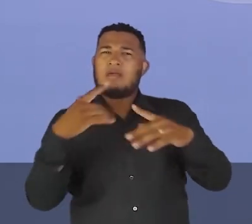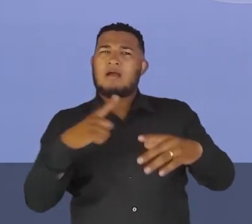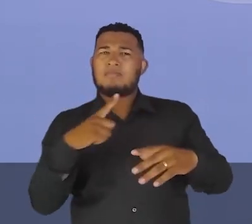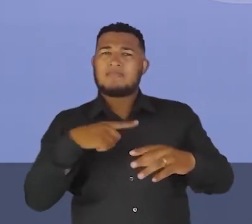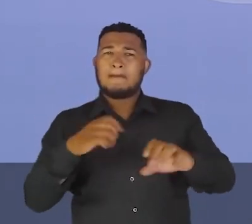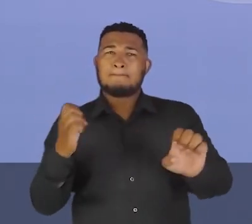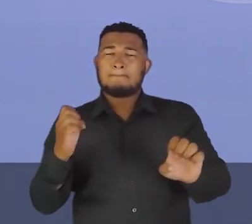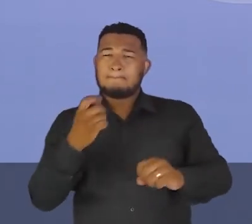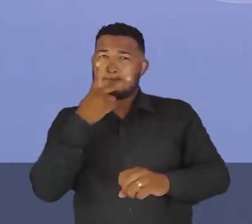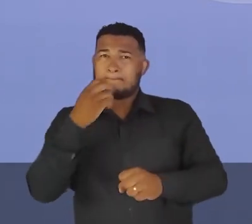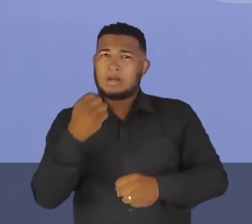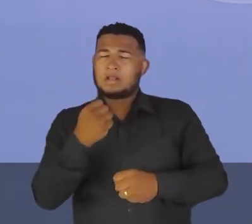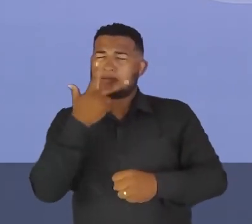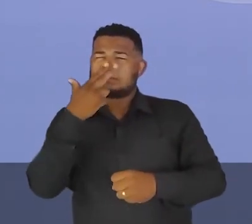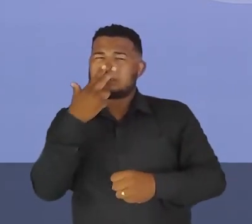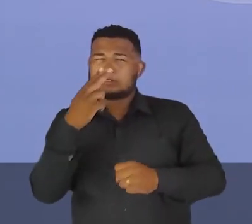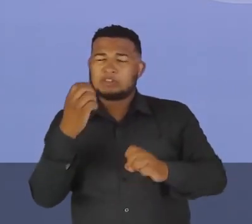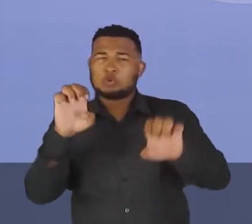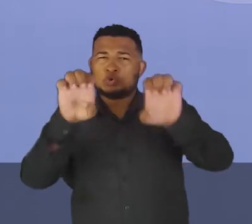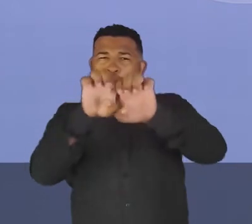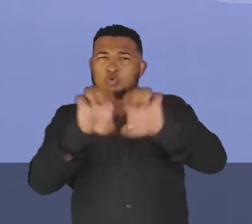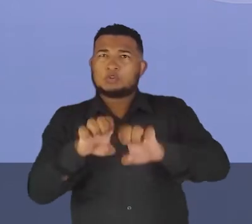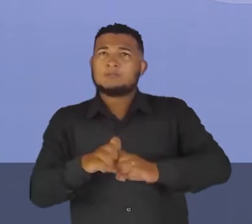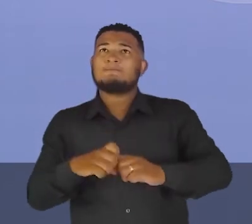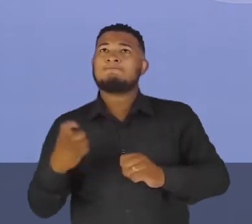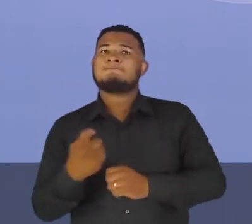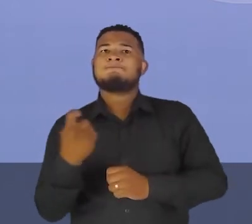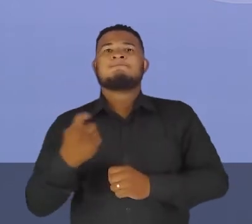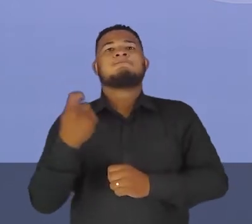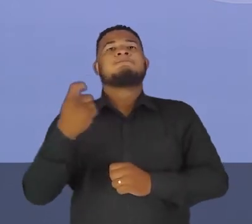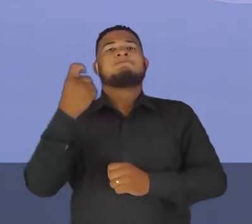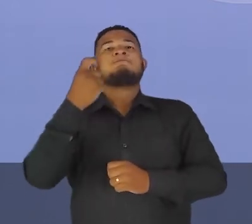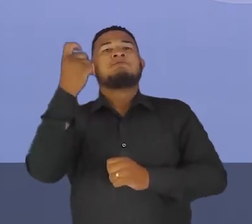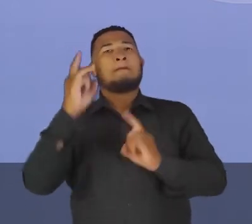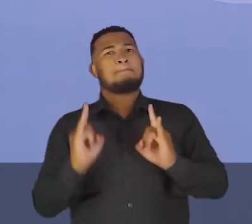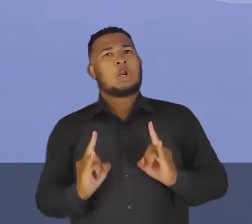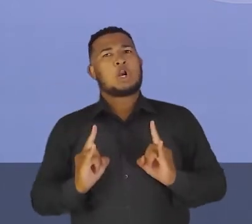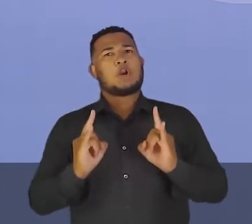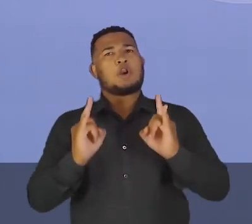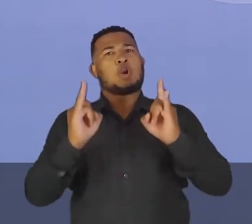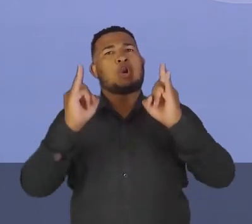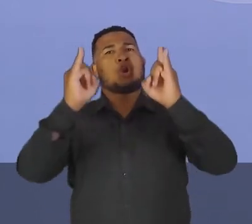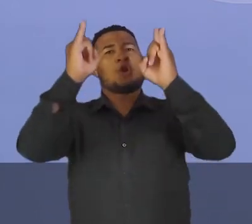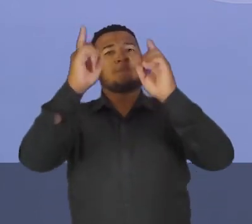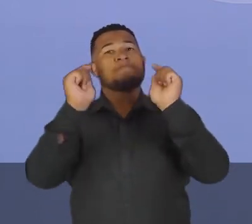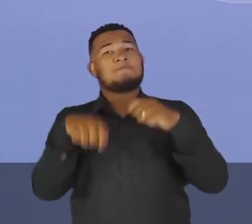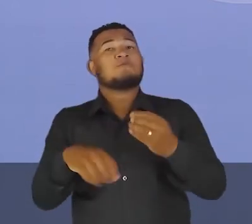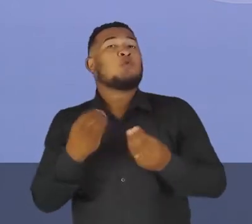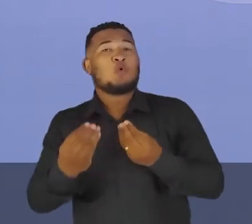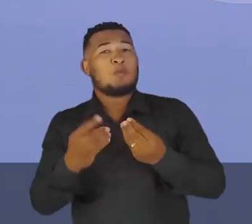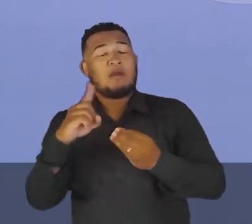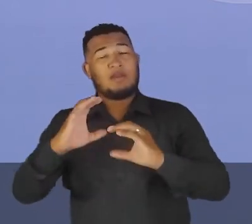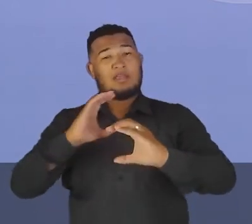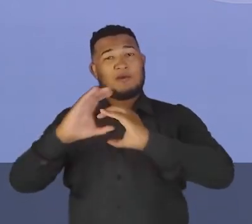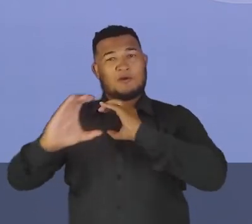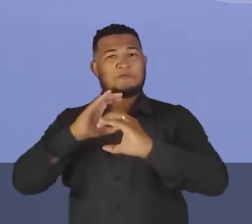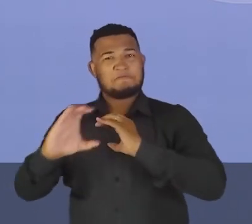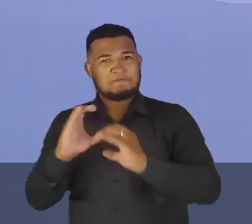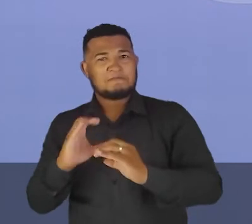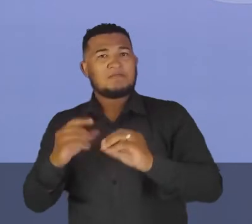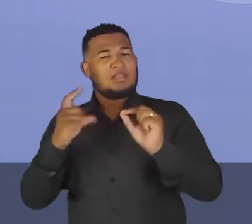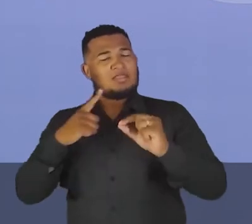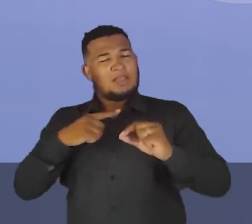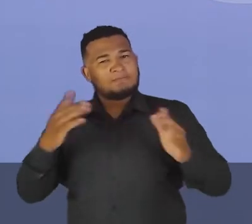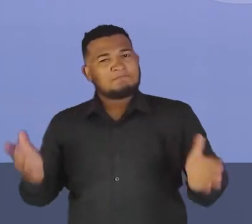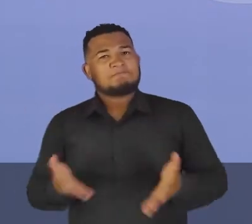precisa o tempo todo estar incentivando o consumo, né? E esse incentivo de consumo se dá pelo meio da comunicação, tá? Com estilos